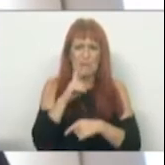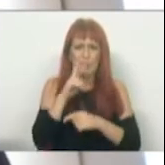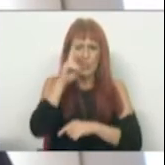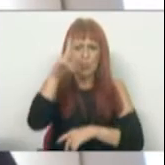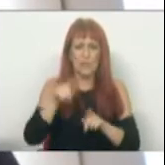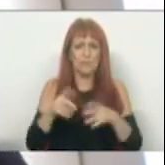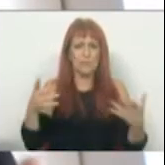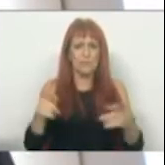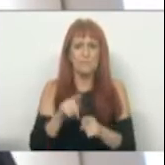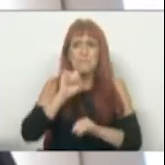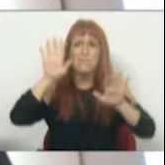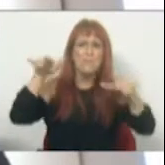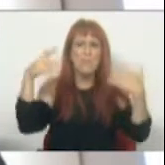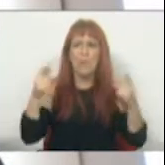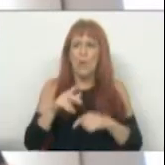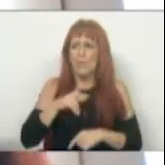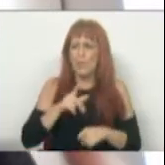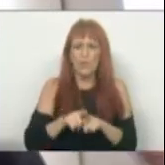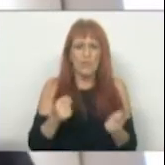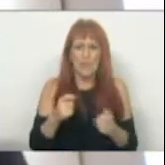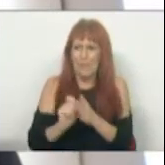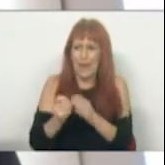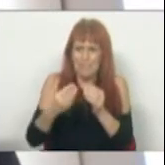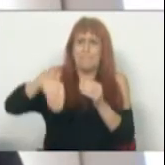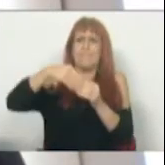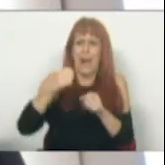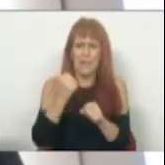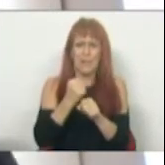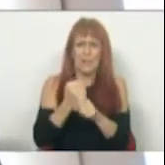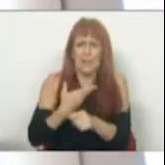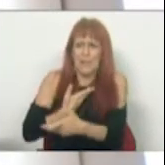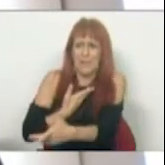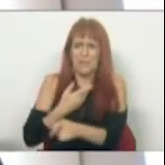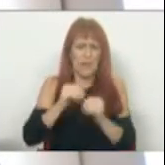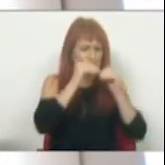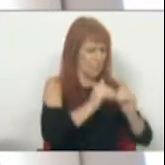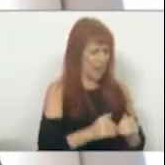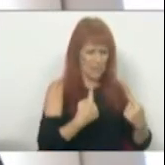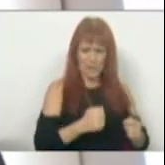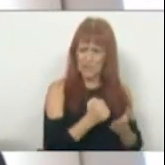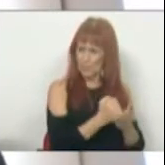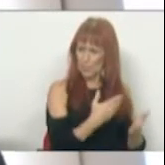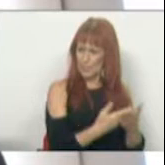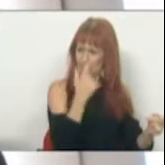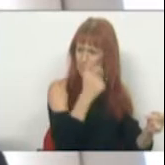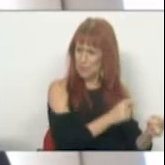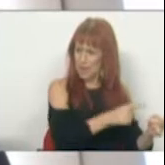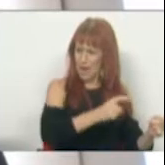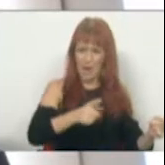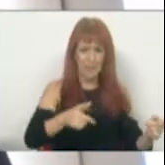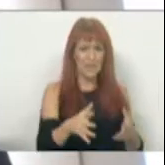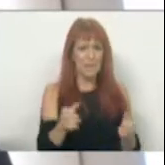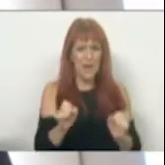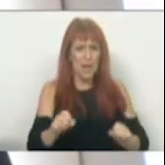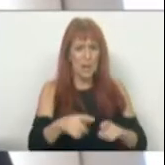e com a possibilidade de Portugal, tendo de pagar mais no serviço à dívida, ter menos para o apoio às pessoas. Mas